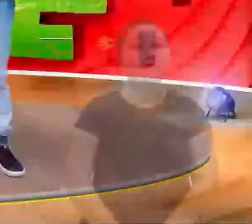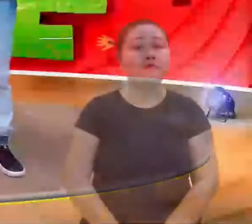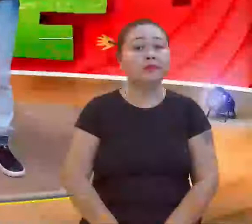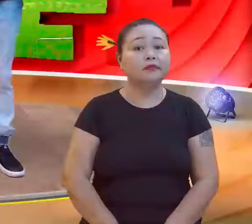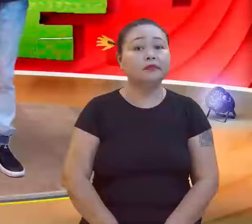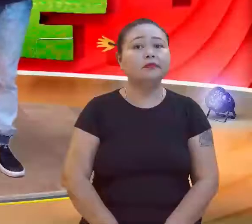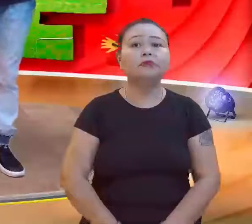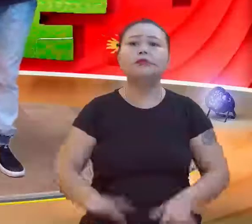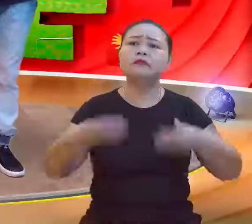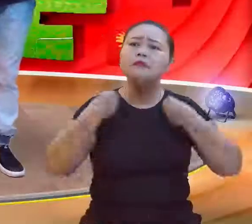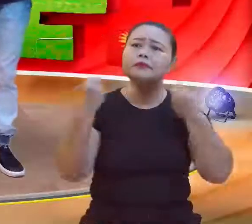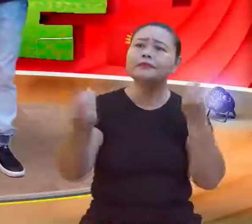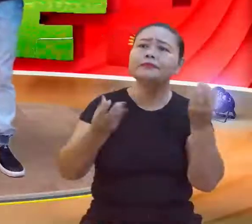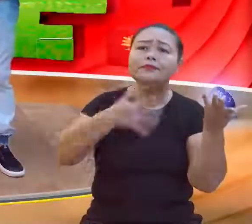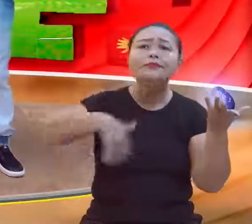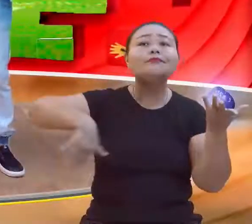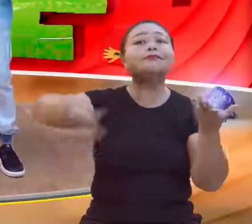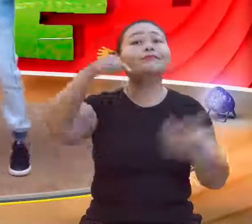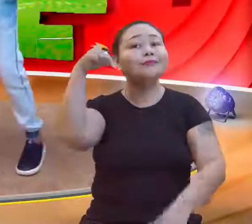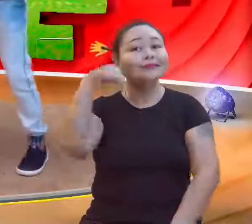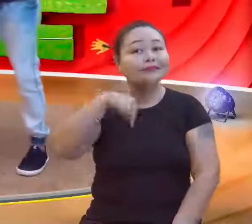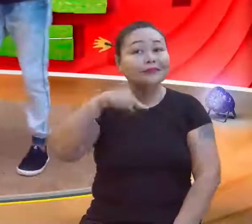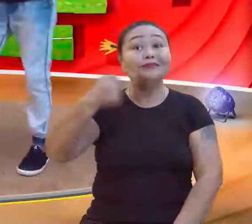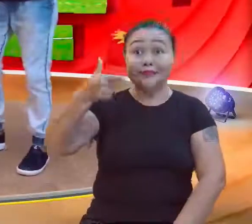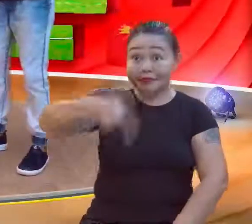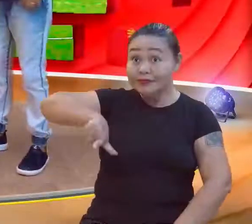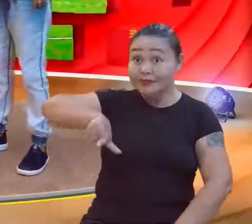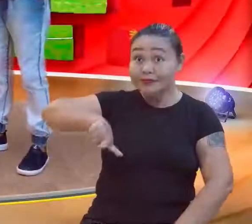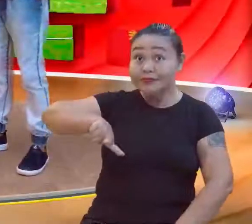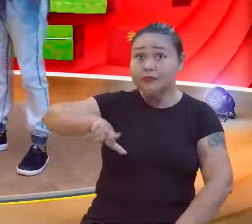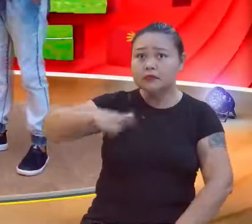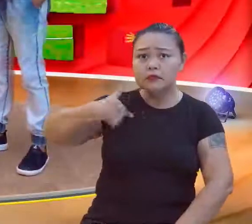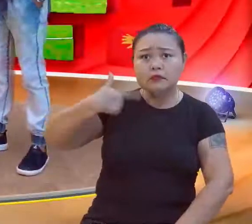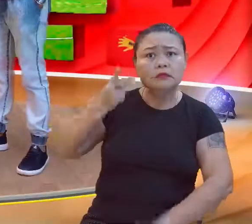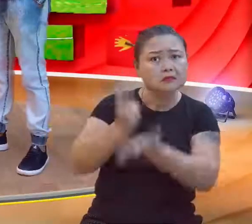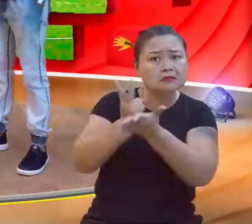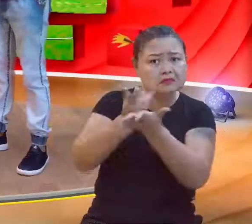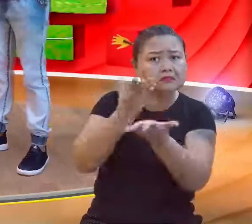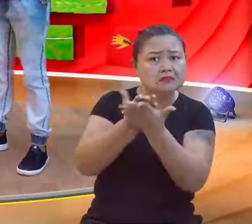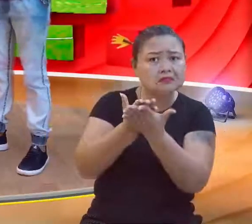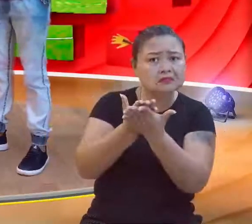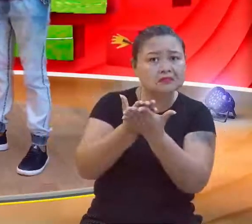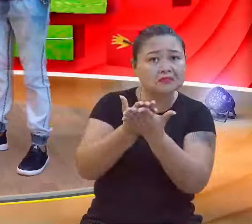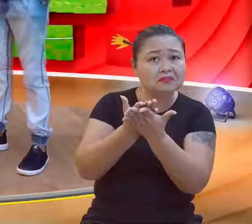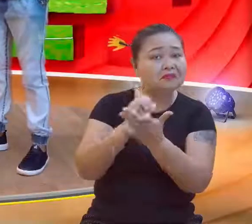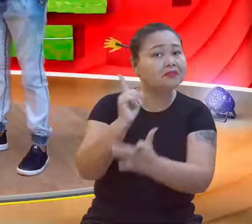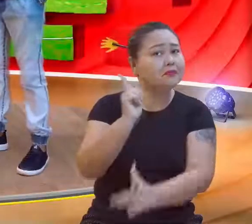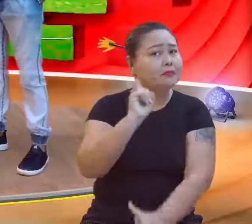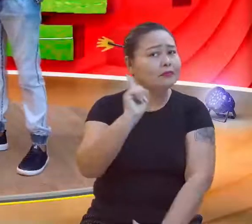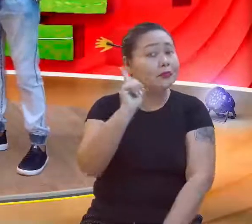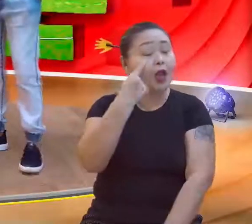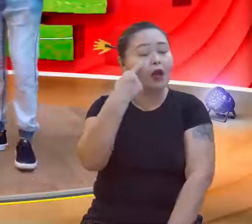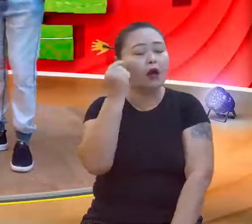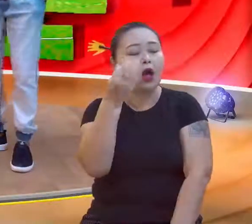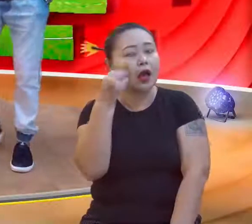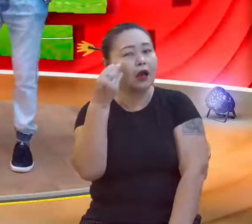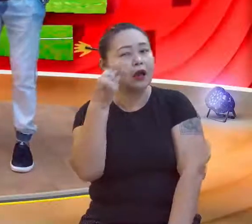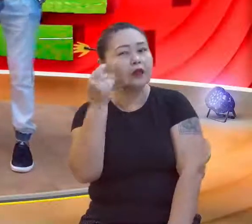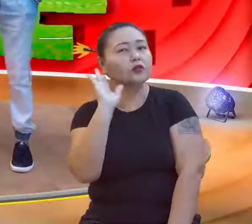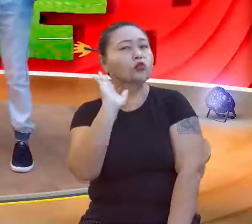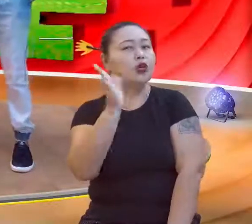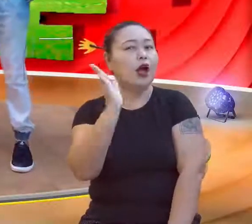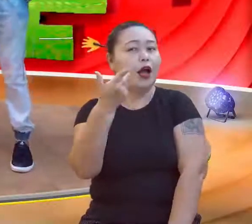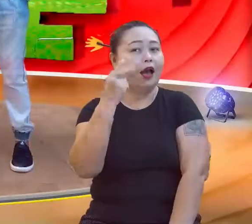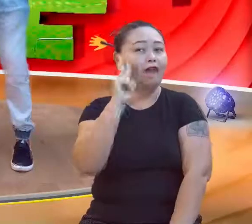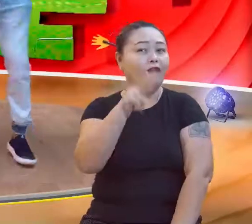Como estamos aqui? De novo? De novo. Olha, a mesma aula. A mesma aula. Eu acho que eu vi um gatinho. Eu acho que eu já vi essa aula. Já